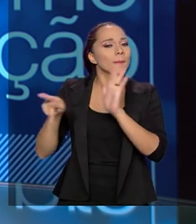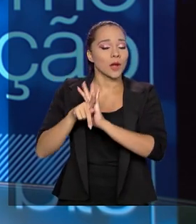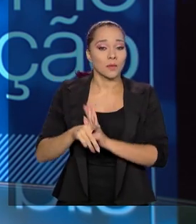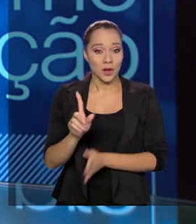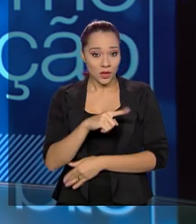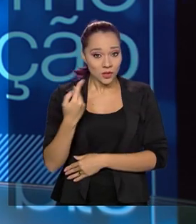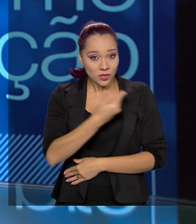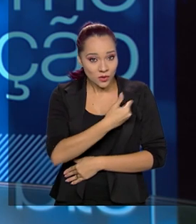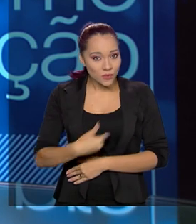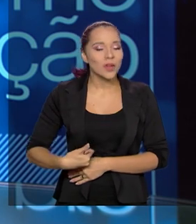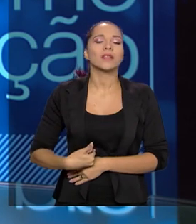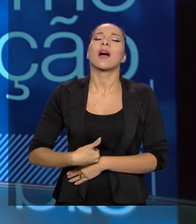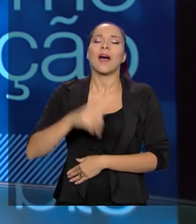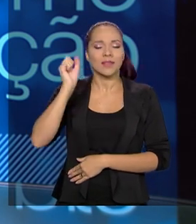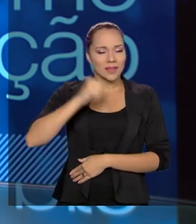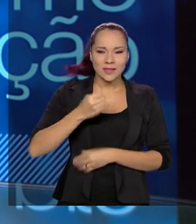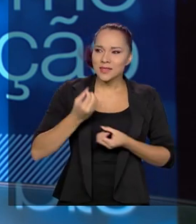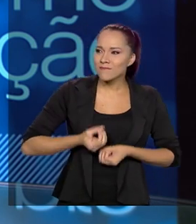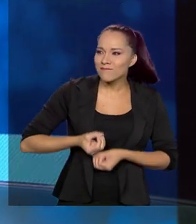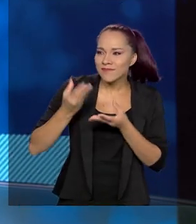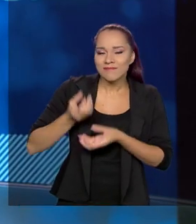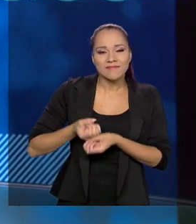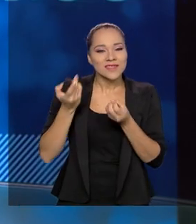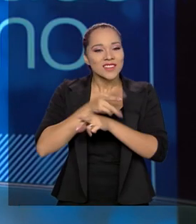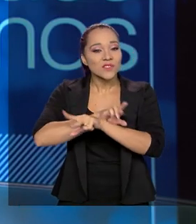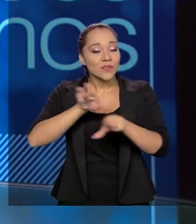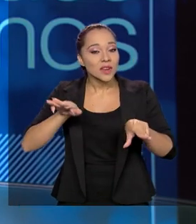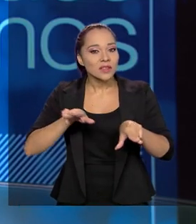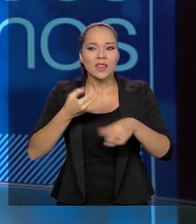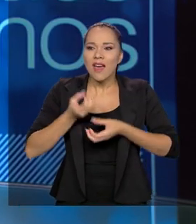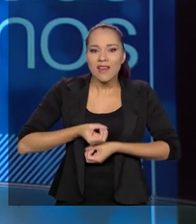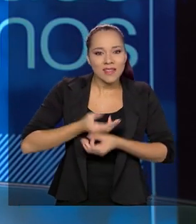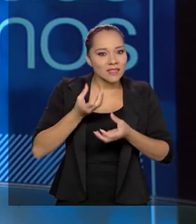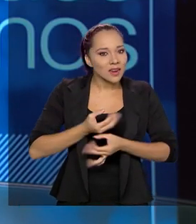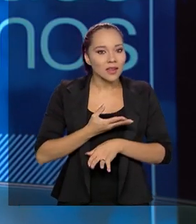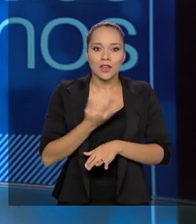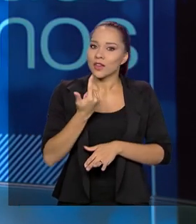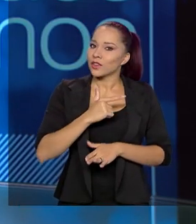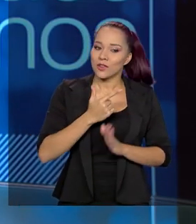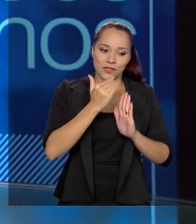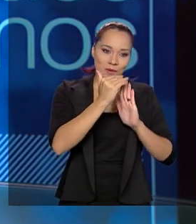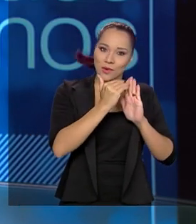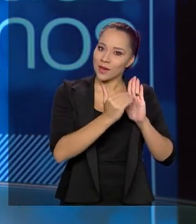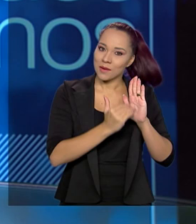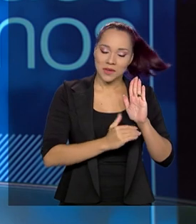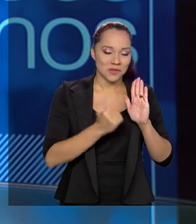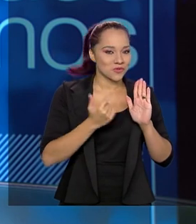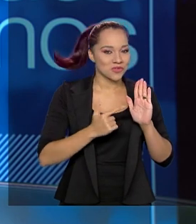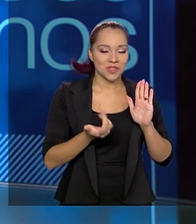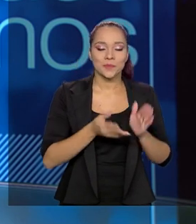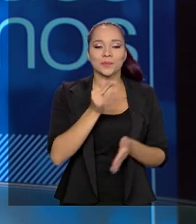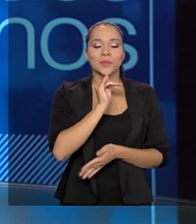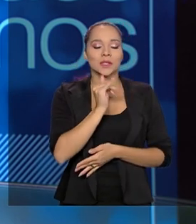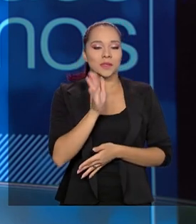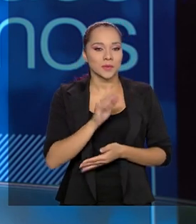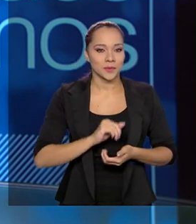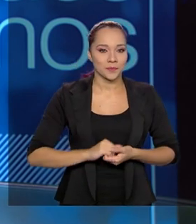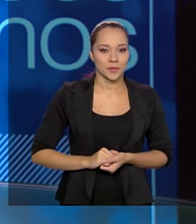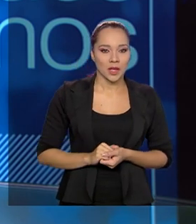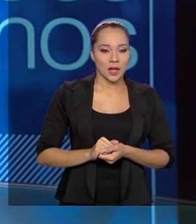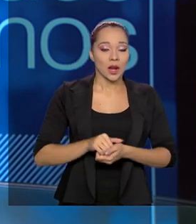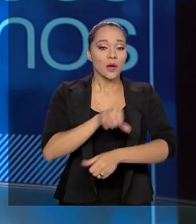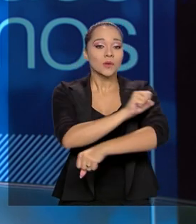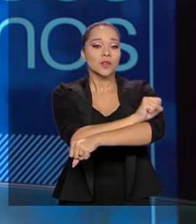o nosso governo está sim fazendo entregas, e diga uma coisa, são entregas que não estavam programadas. Por exemplo, o São